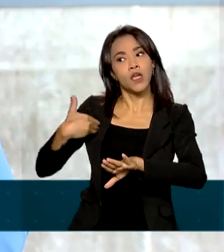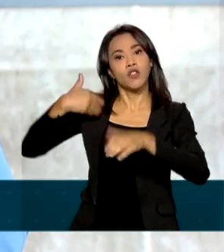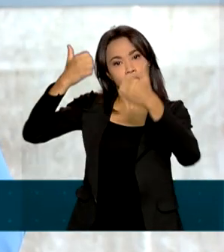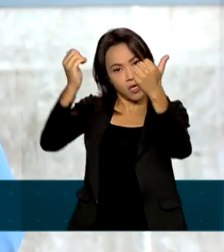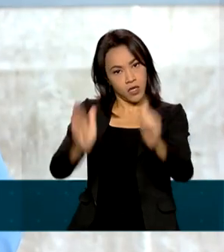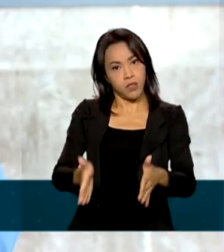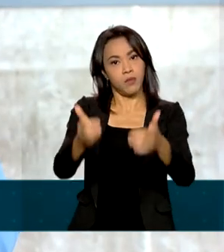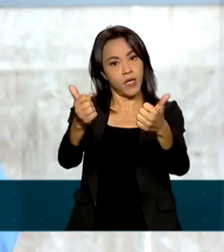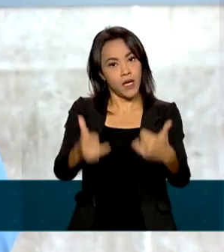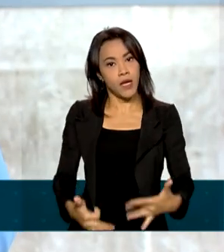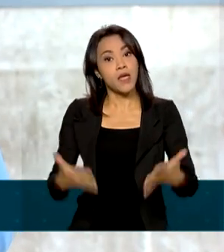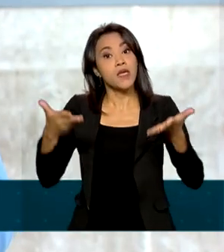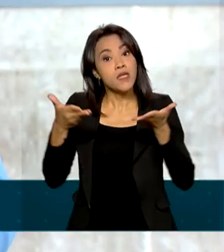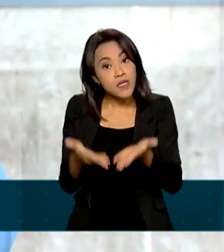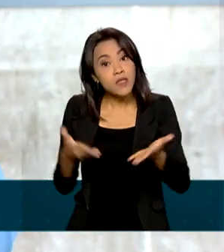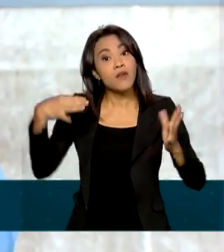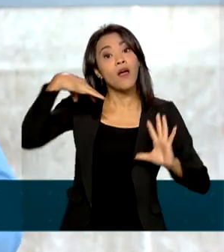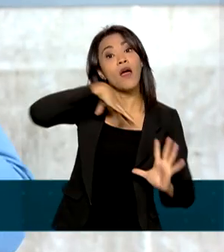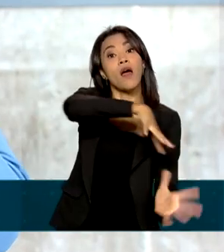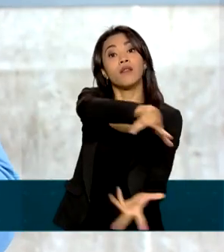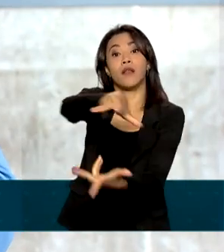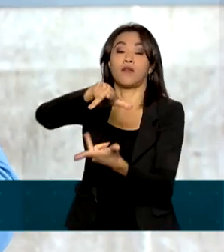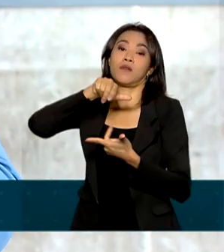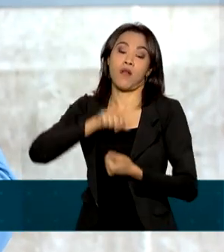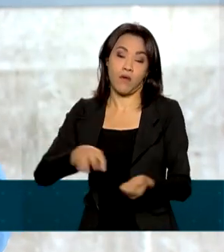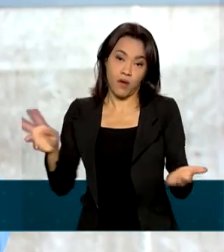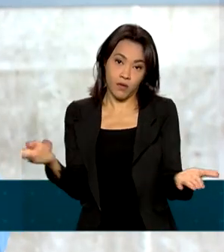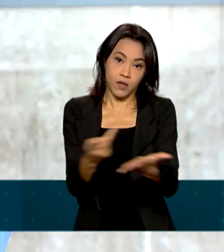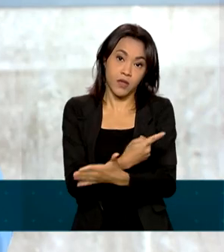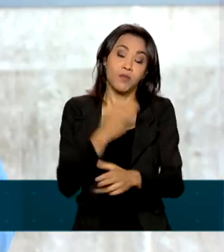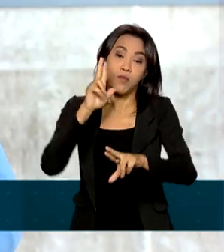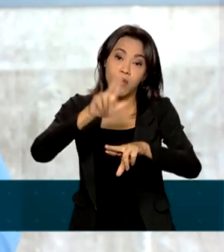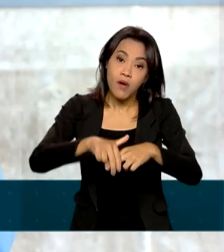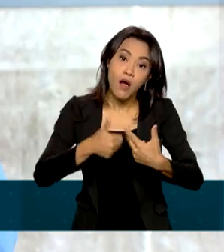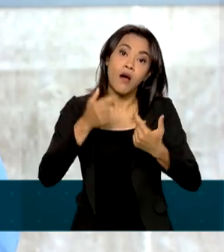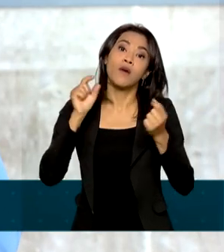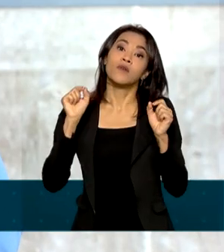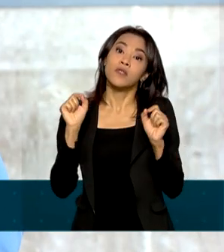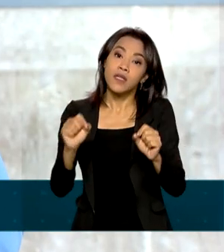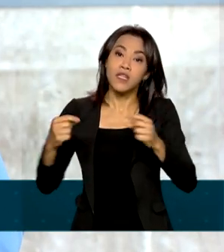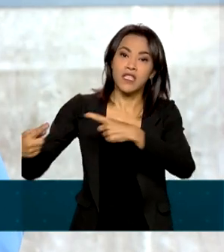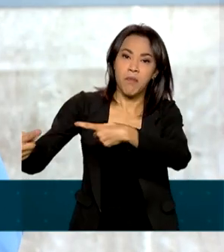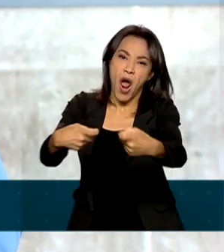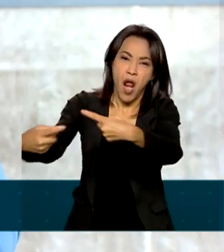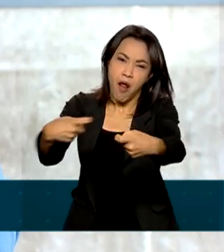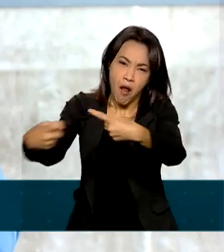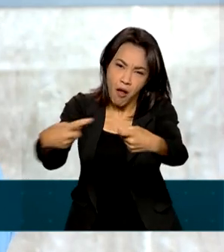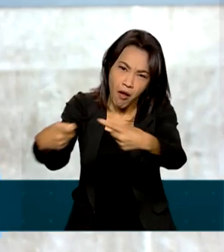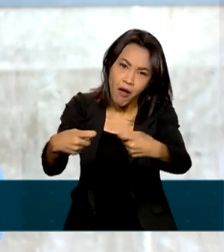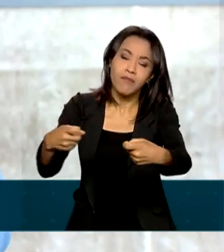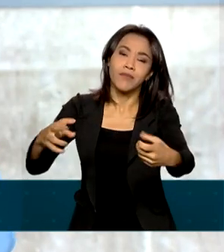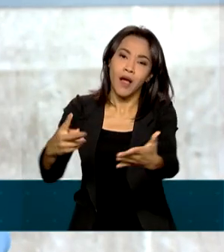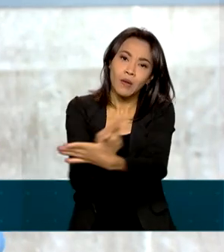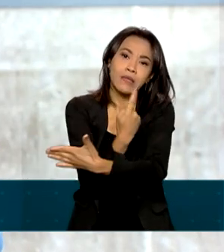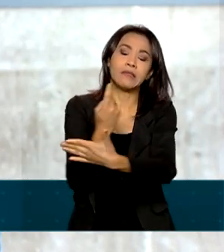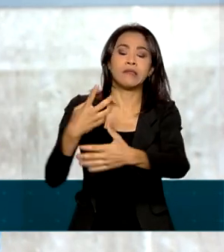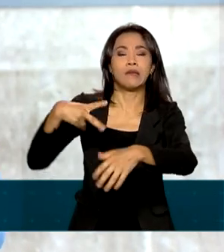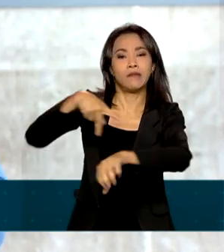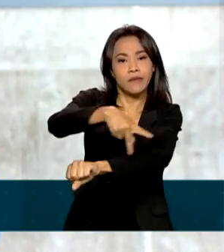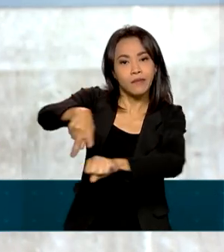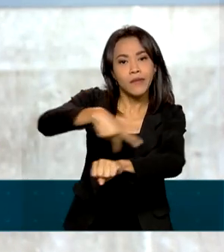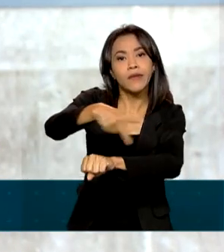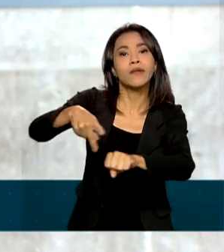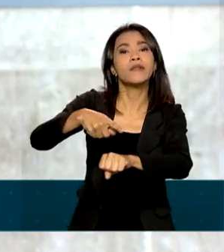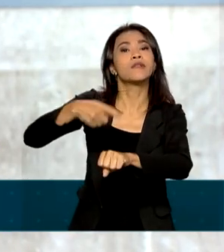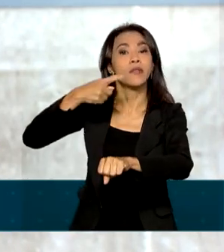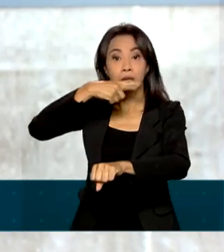nossa reportagem, é um fenômeno internacional, influenciado diretamente por esse conflito que o mundo todo tem assistido